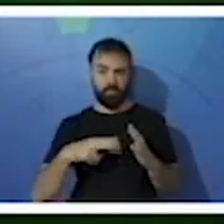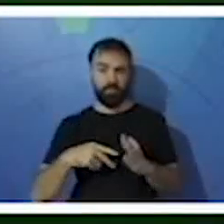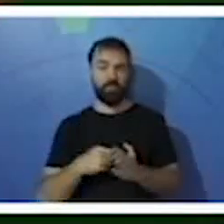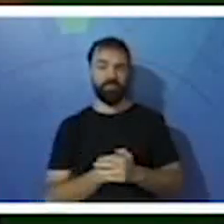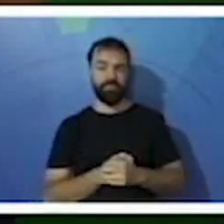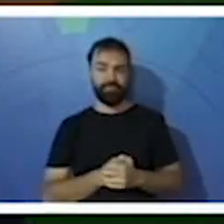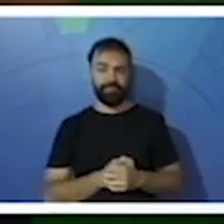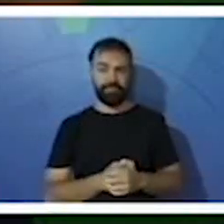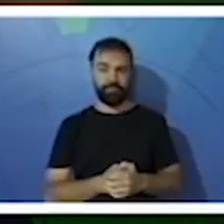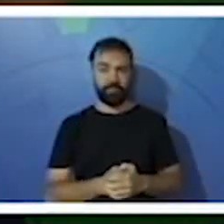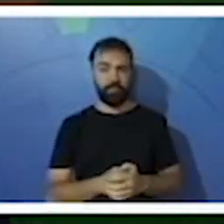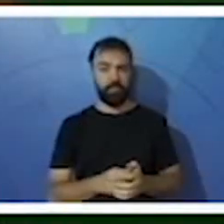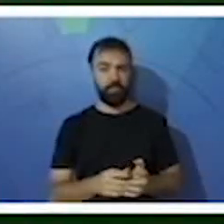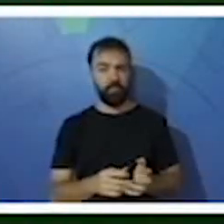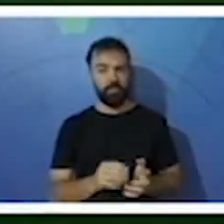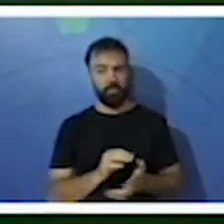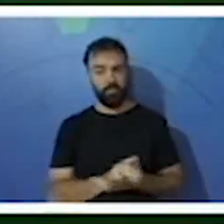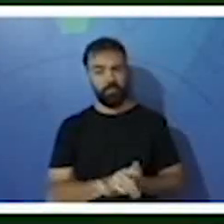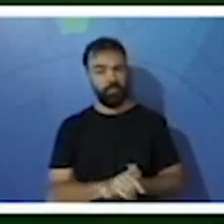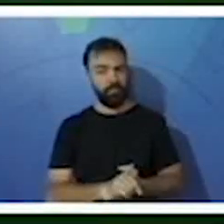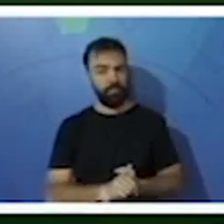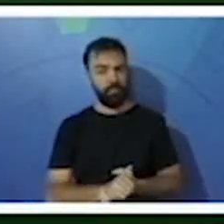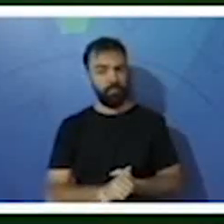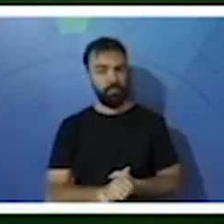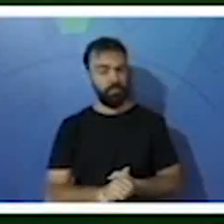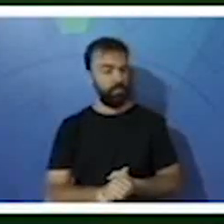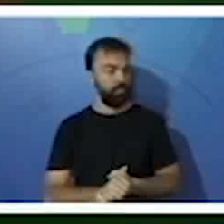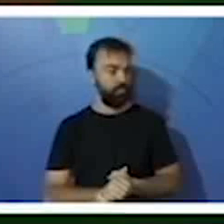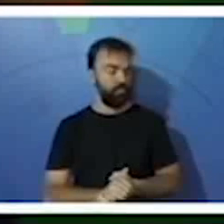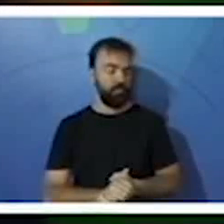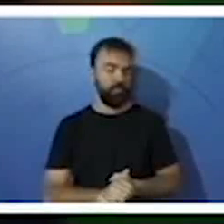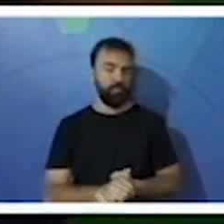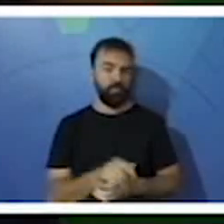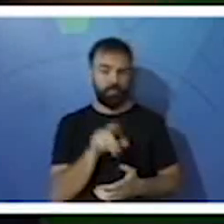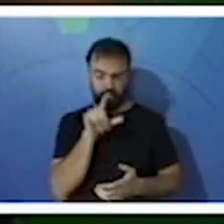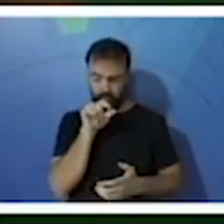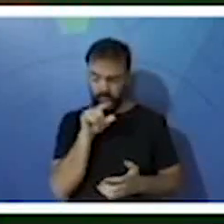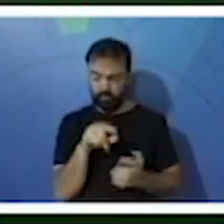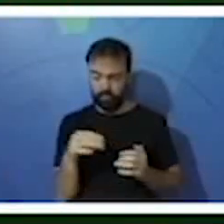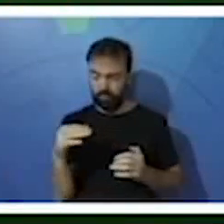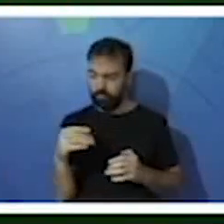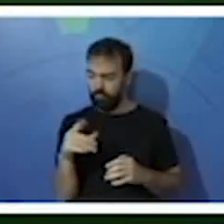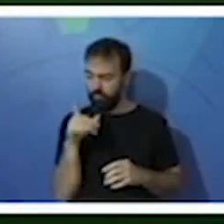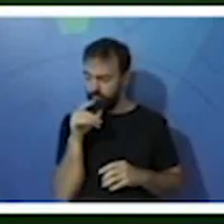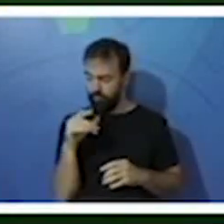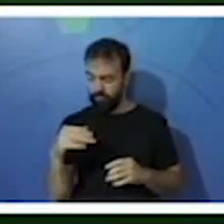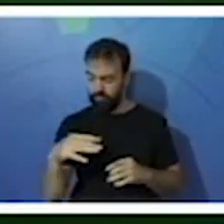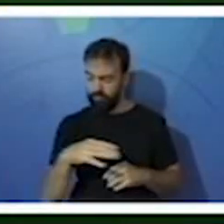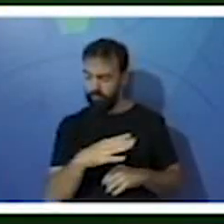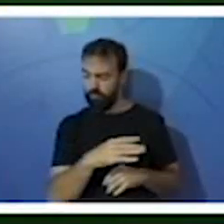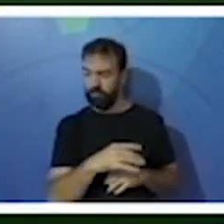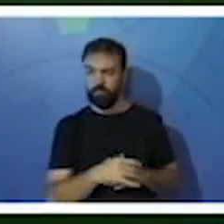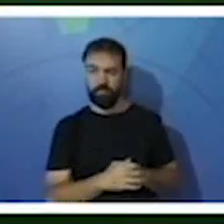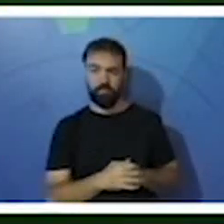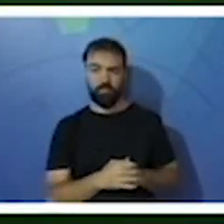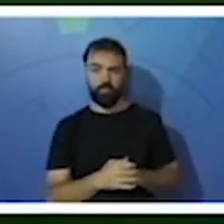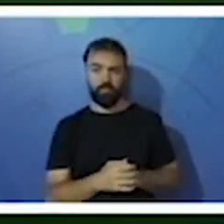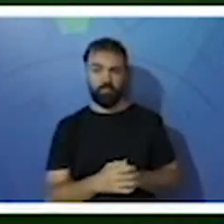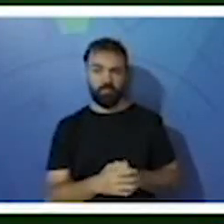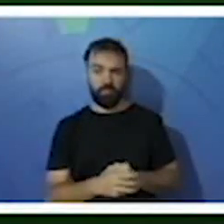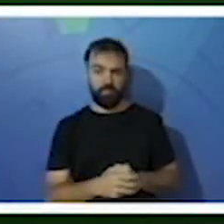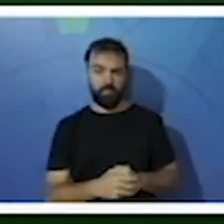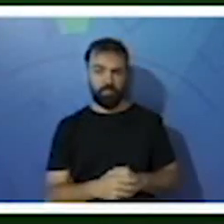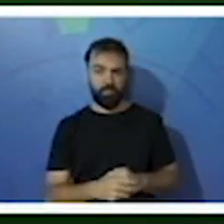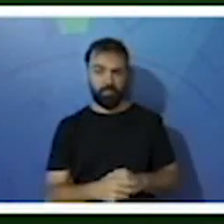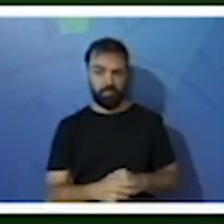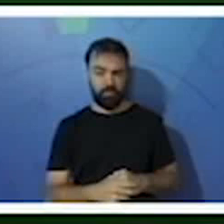sobre a classificação dos hábitos alimentares. Aqui, sobre as aves aquáticas. O primeiro está falando sobre as aves, né? Que não